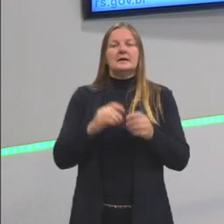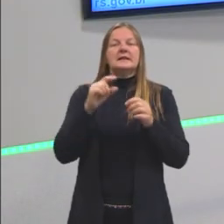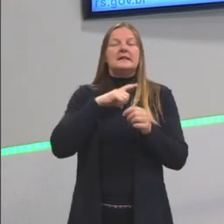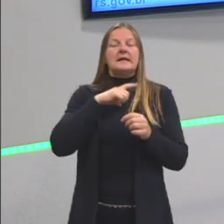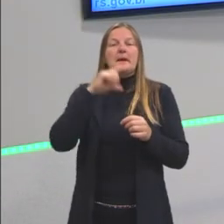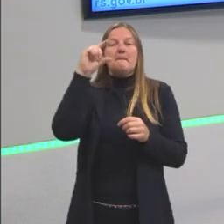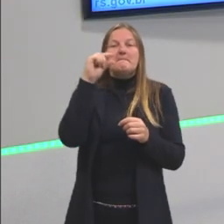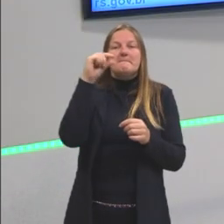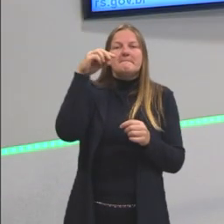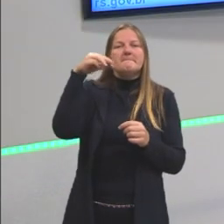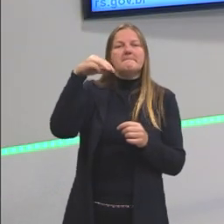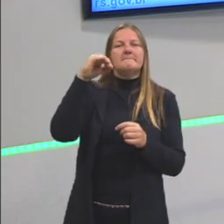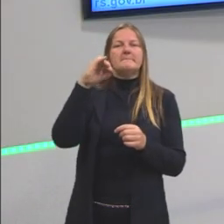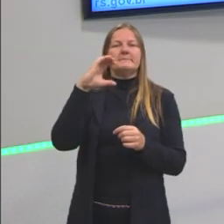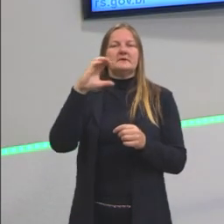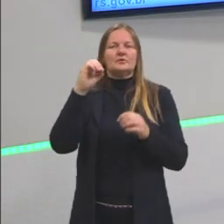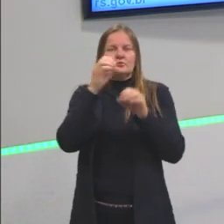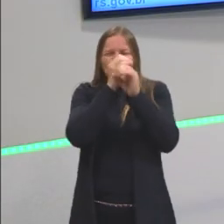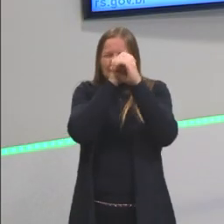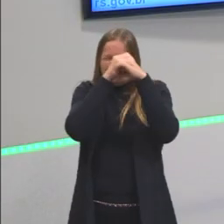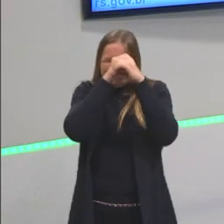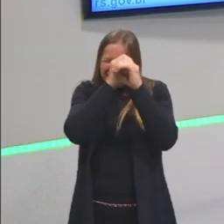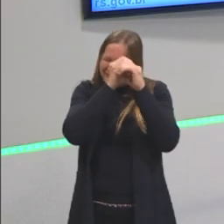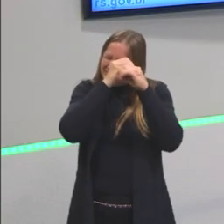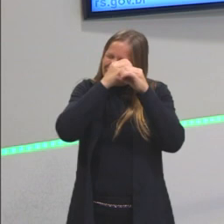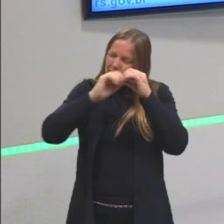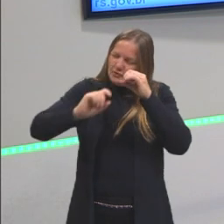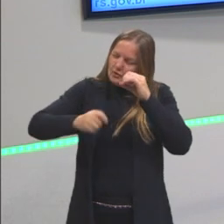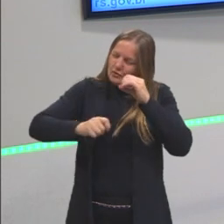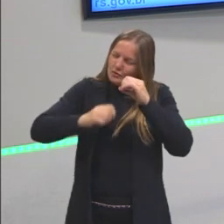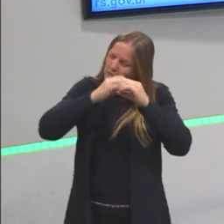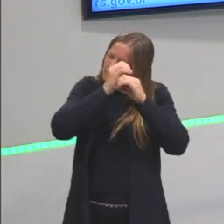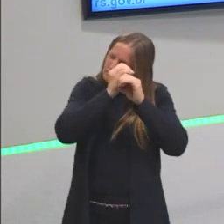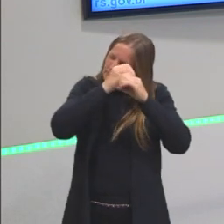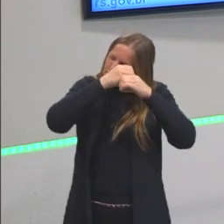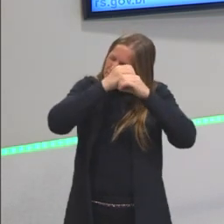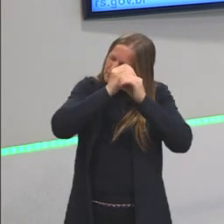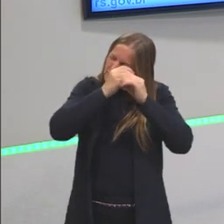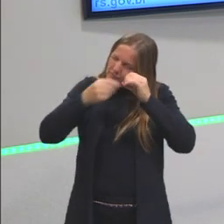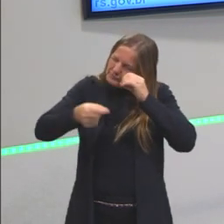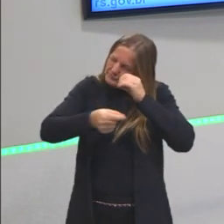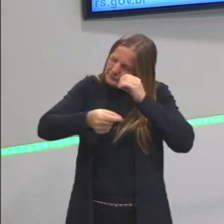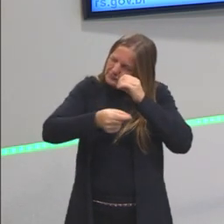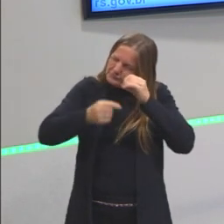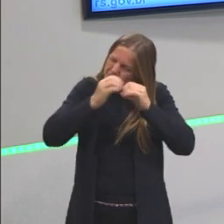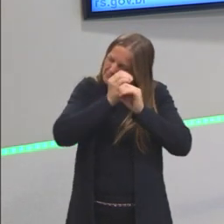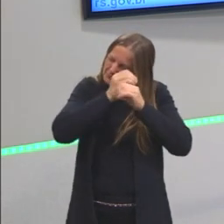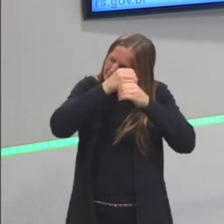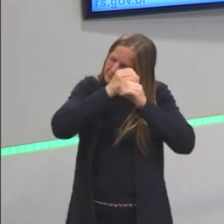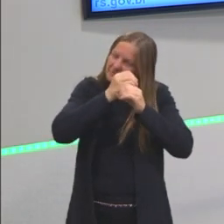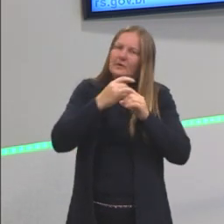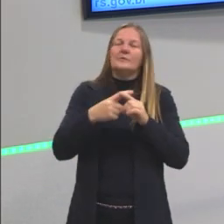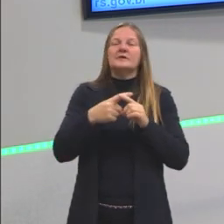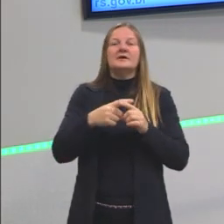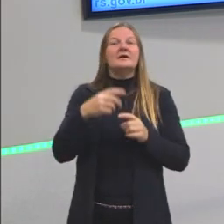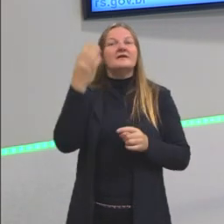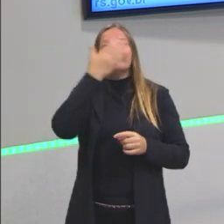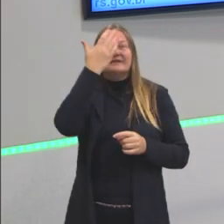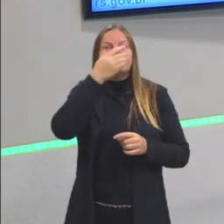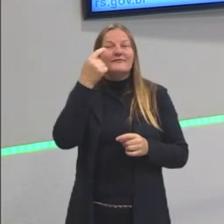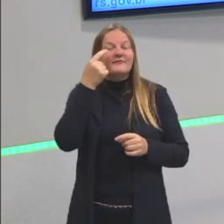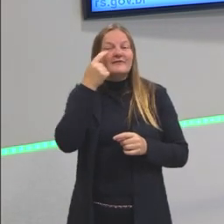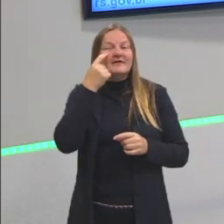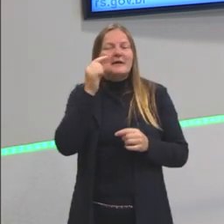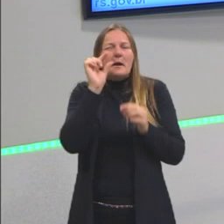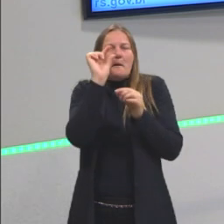microscópica. A gente tem o microscópio. Para que a gente usa o microscópio? Para ver coisas